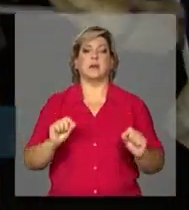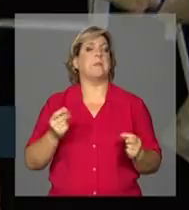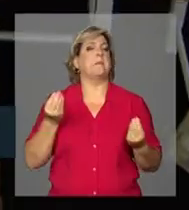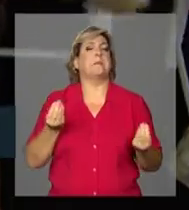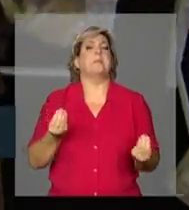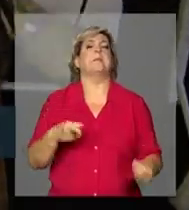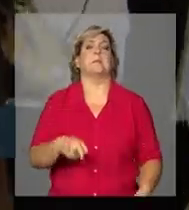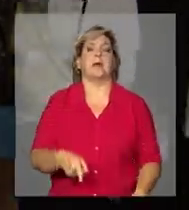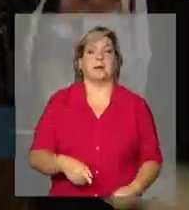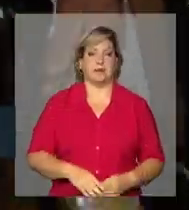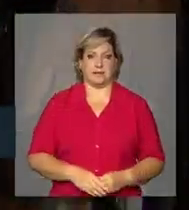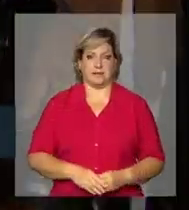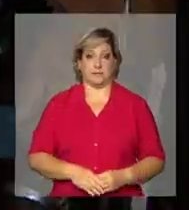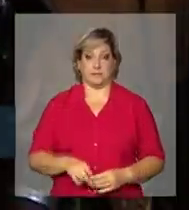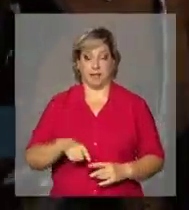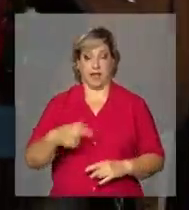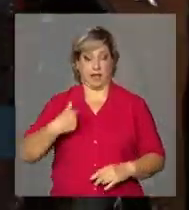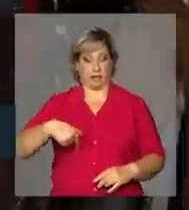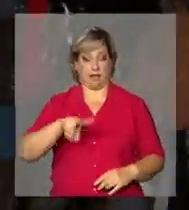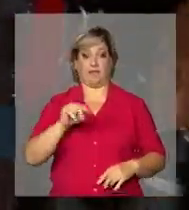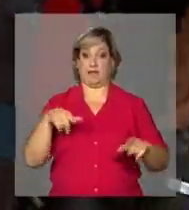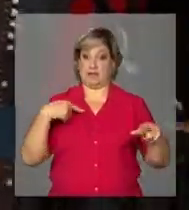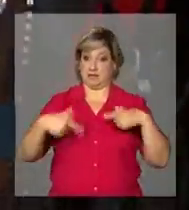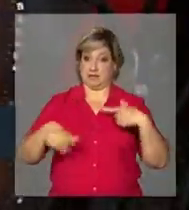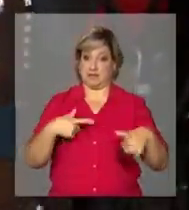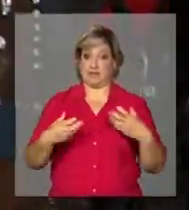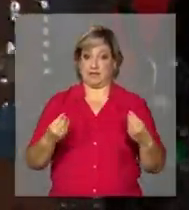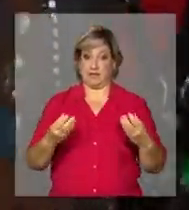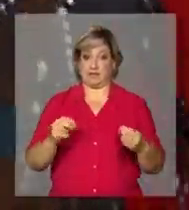que serve. Ah, agora aí nós vamos trabalhar muito, viu?